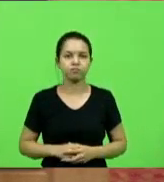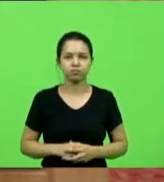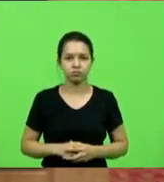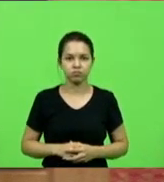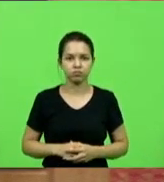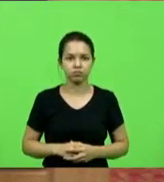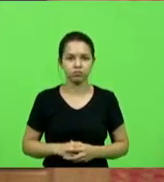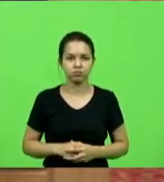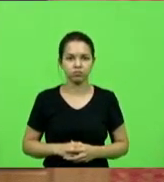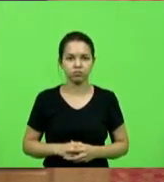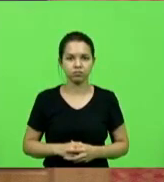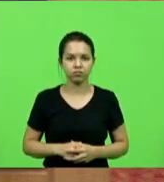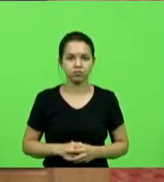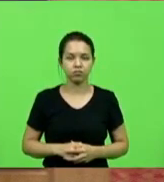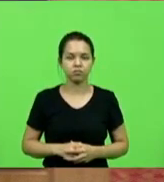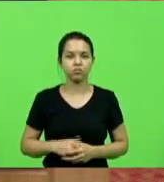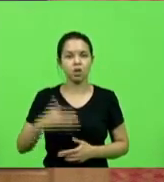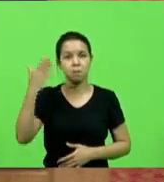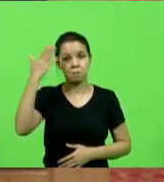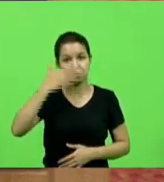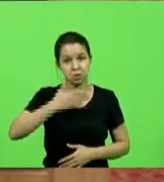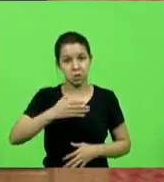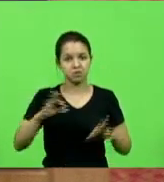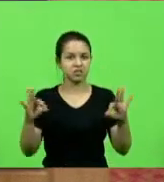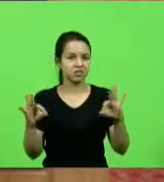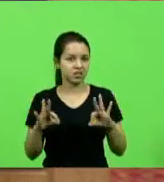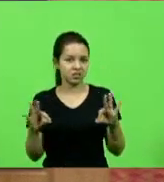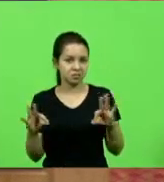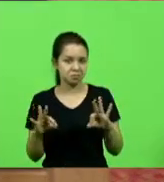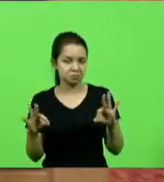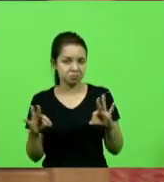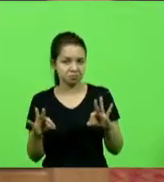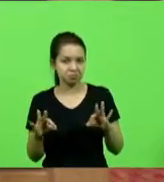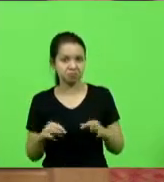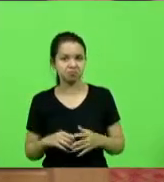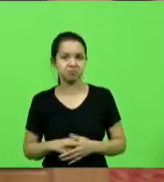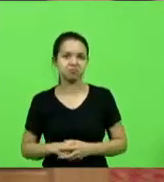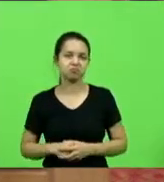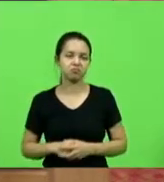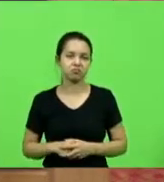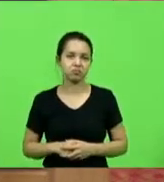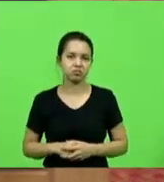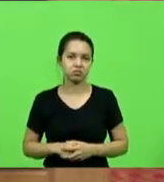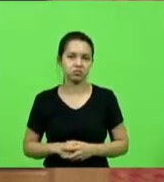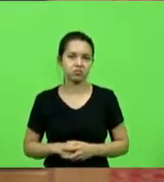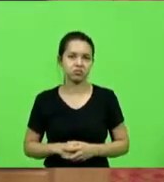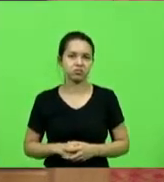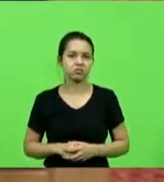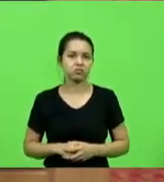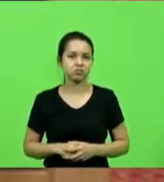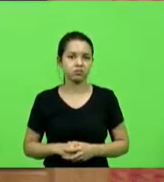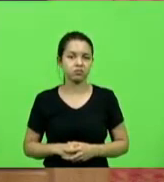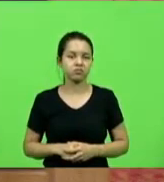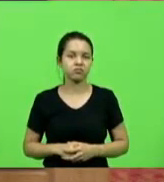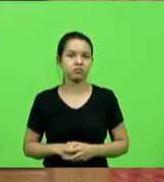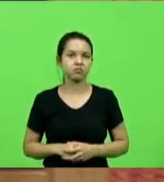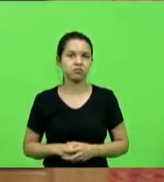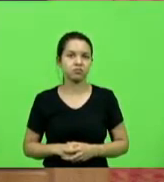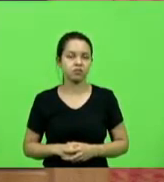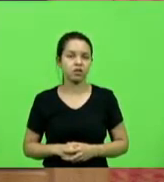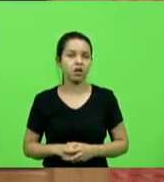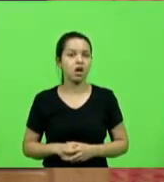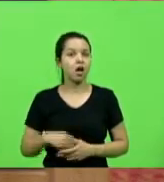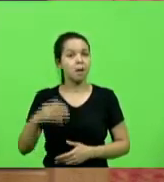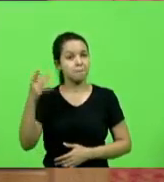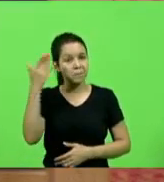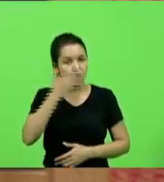sem provas, daí para frente, mais algum tempo, sem provas, Polícia